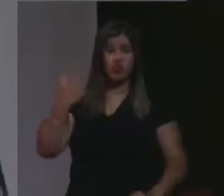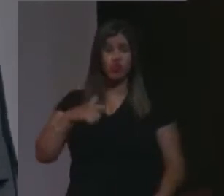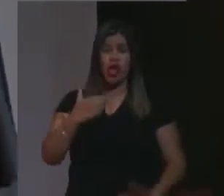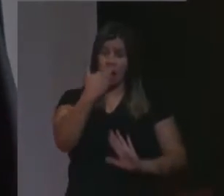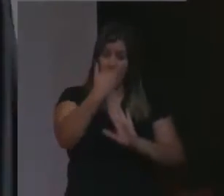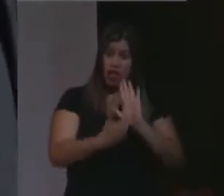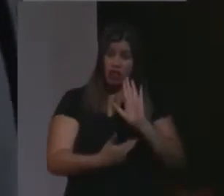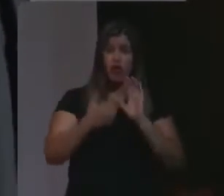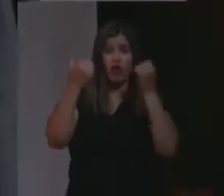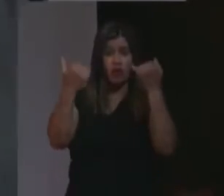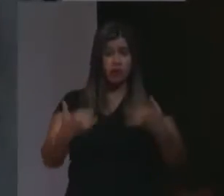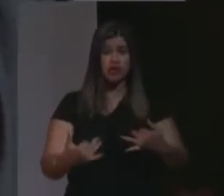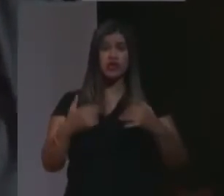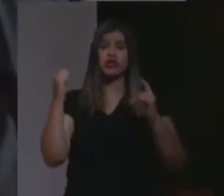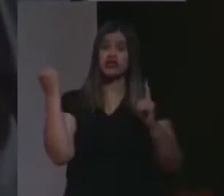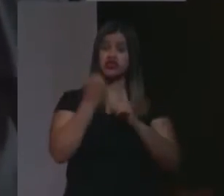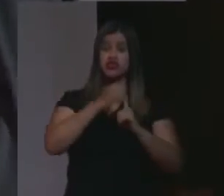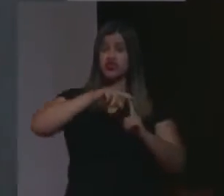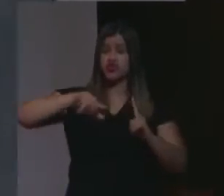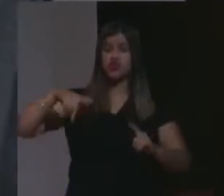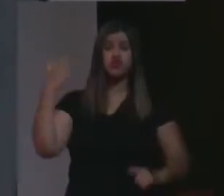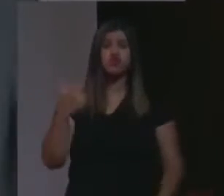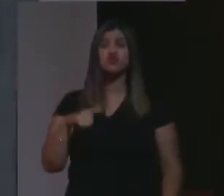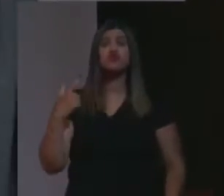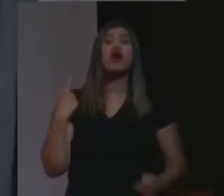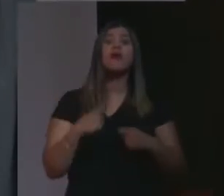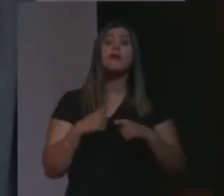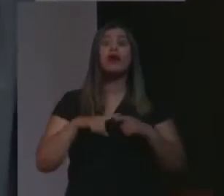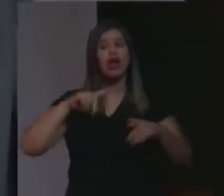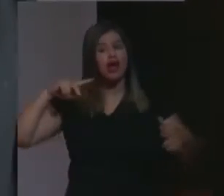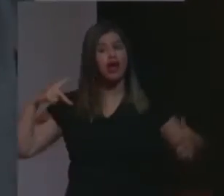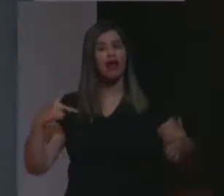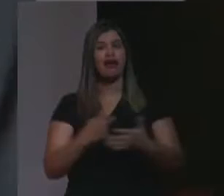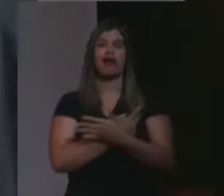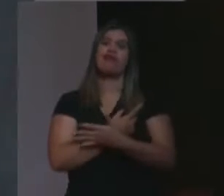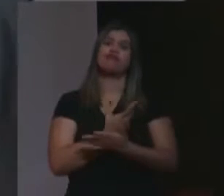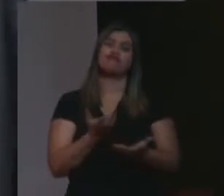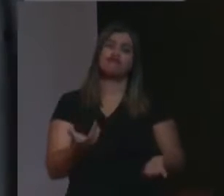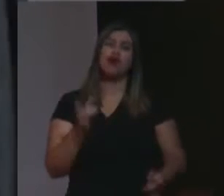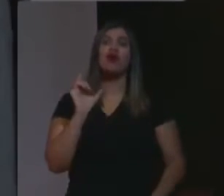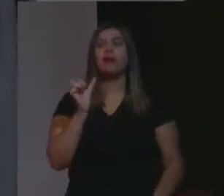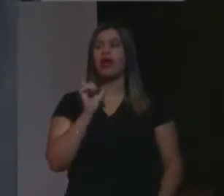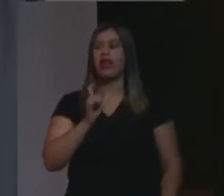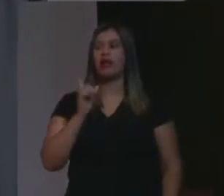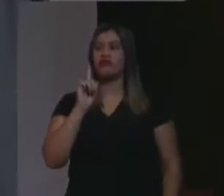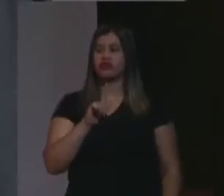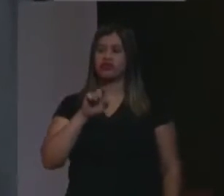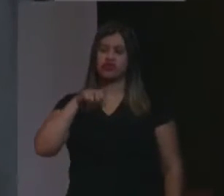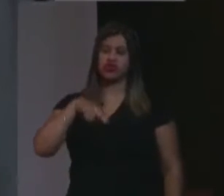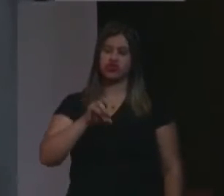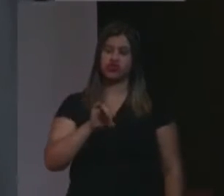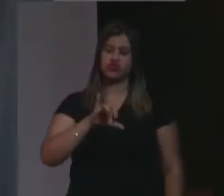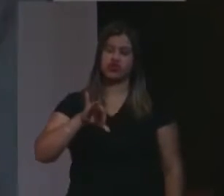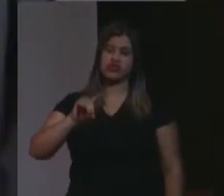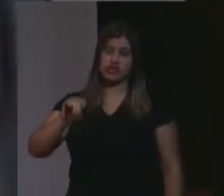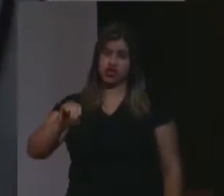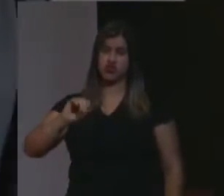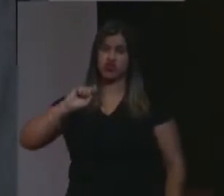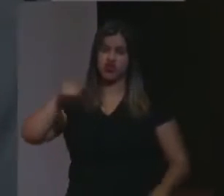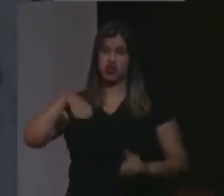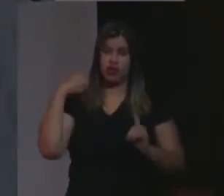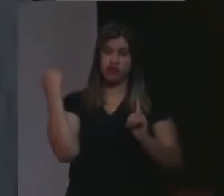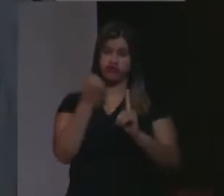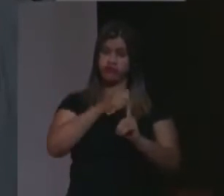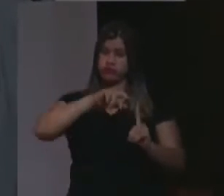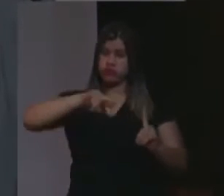CPI explica por que que não está incluindo o genocídio, porque é um erro falar em genocídio neste caso, nós estaremos